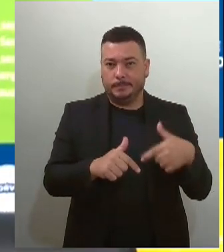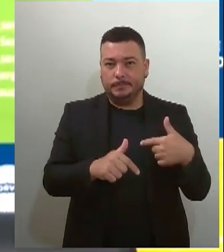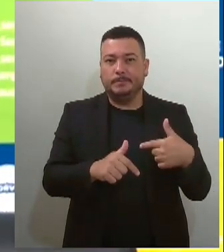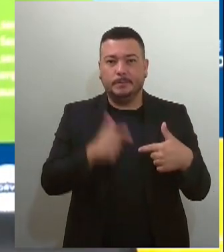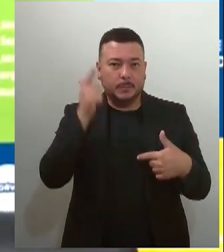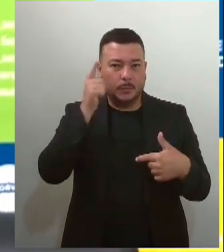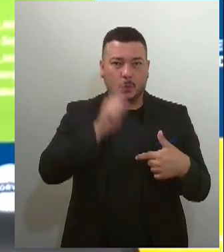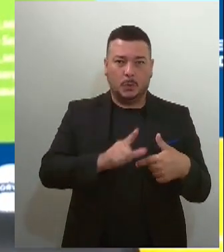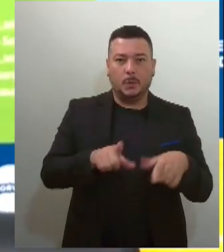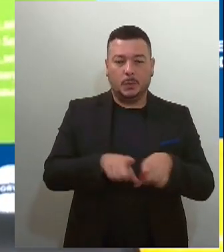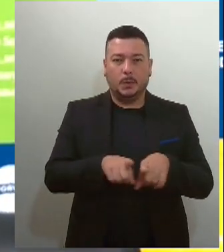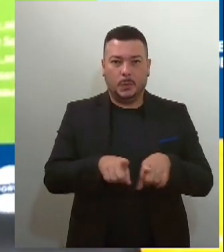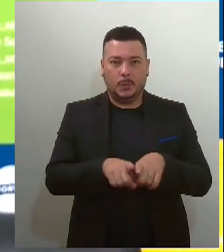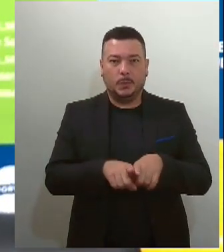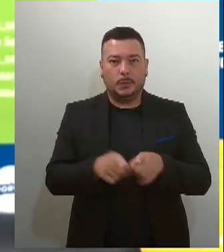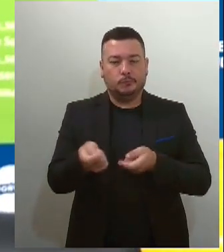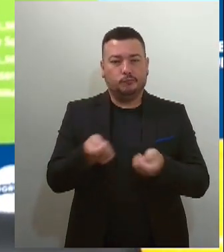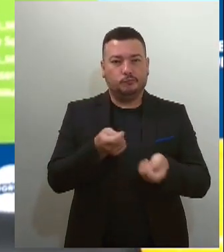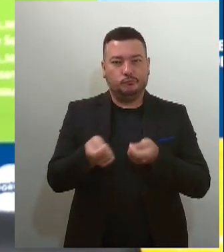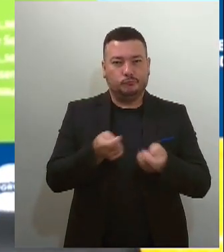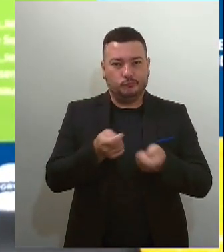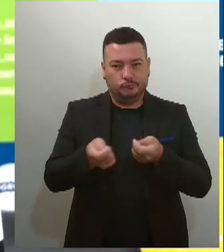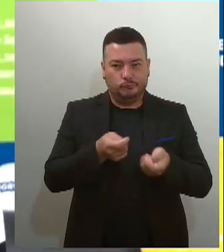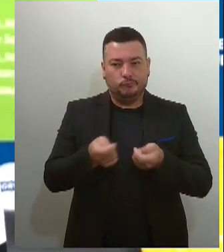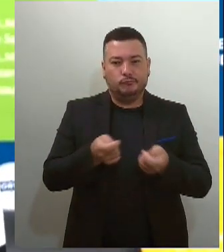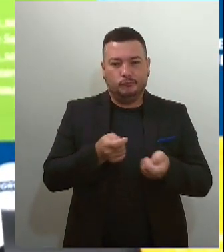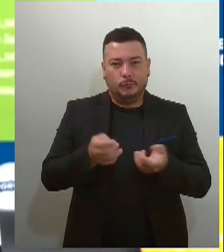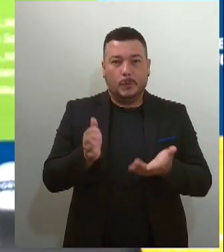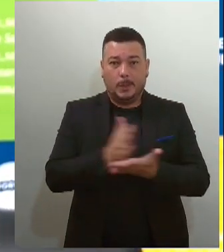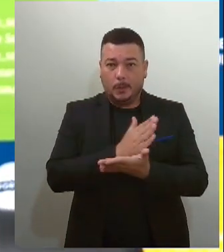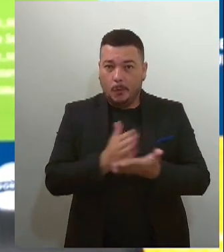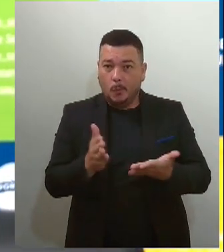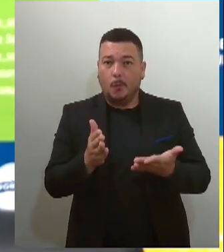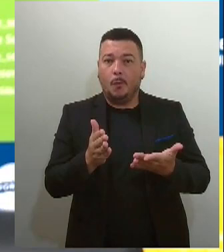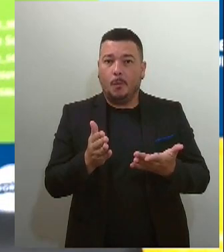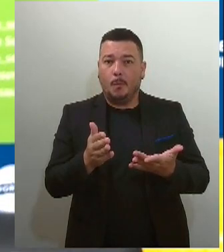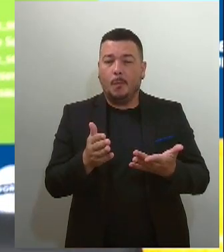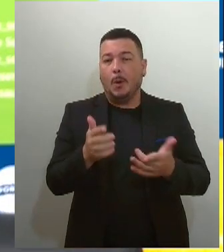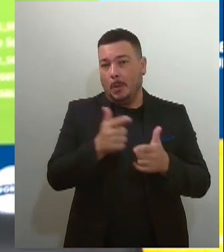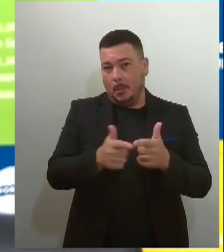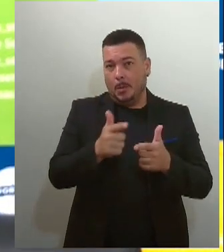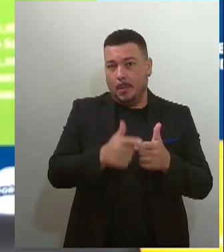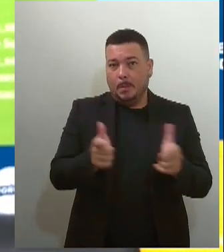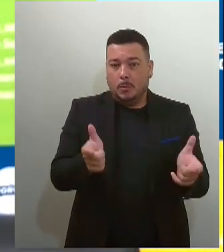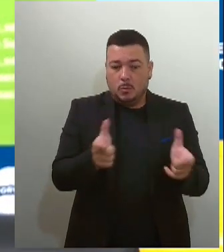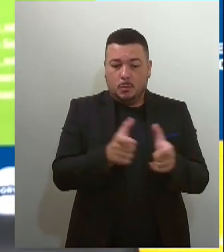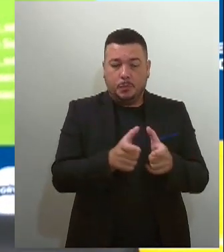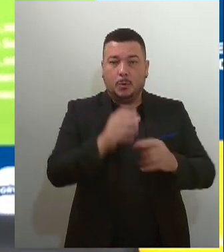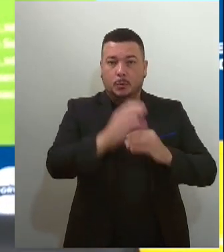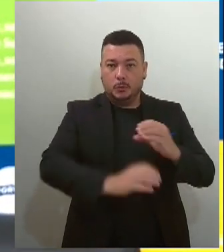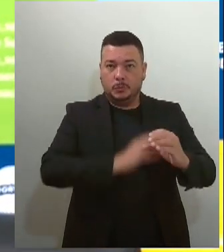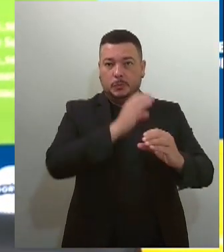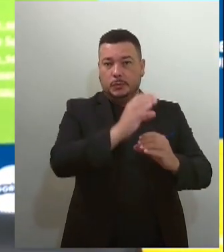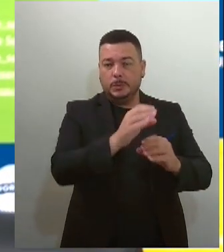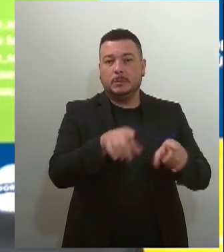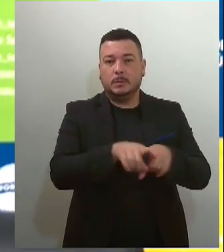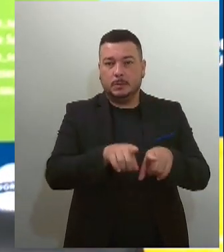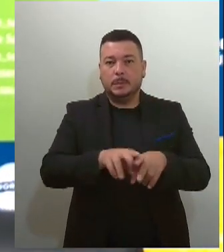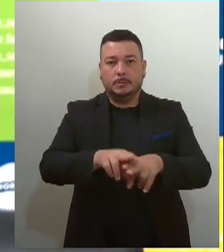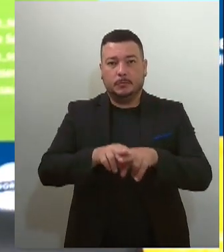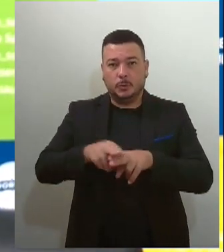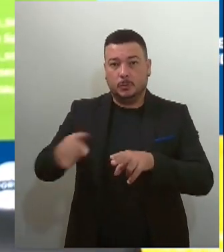controle, ficar sob uma situação de controle no primeiro semestre e esperamos nesse segundo semestre de